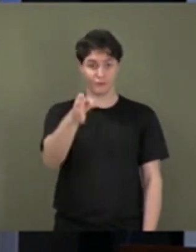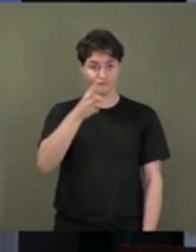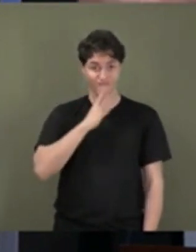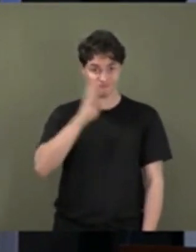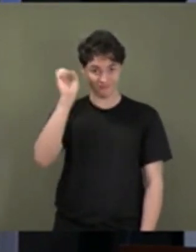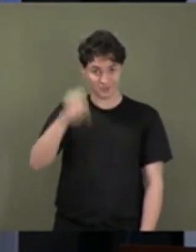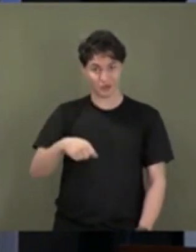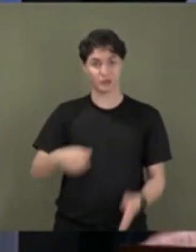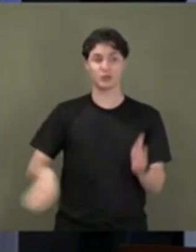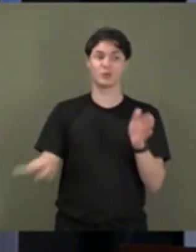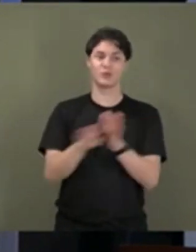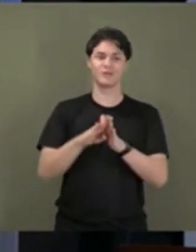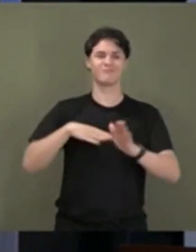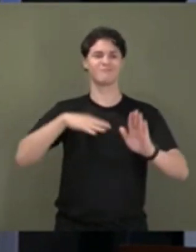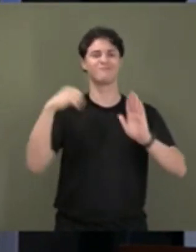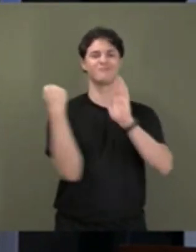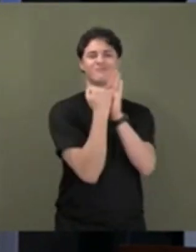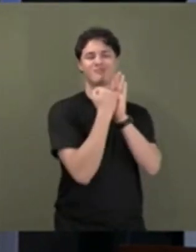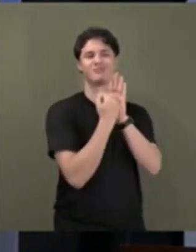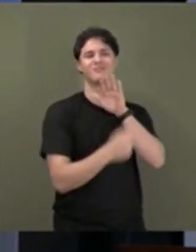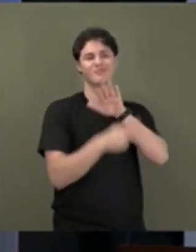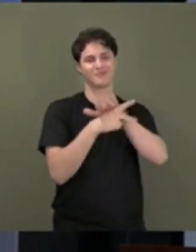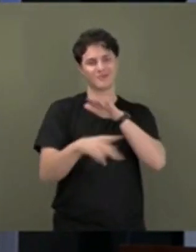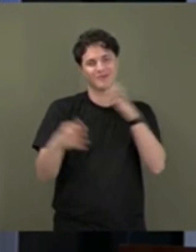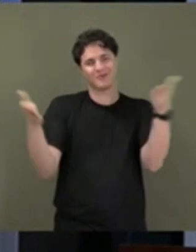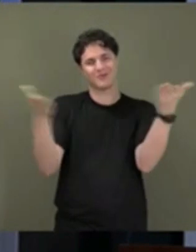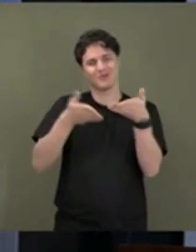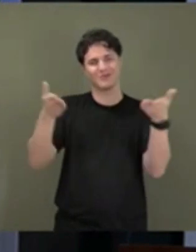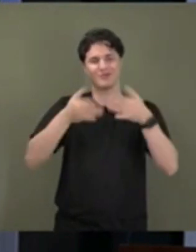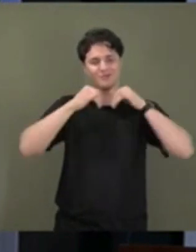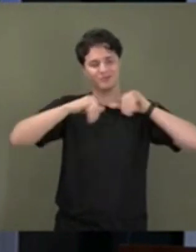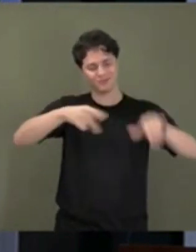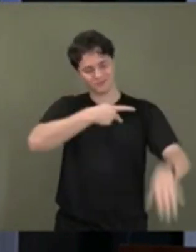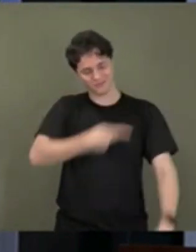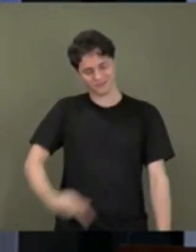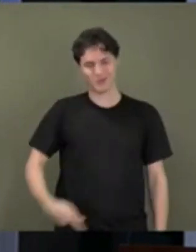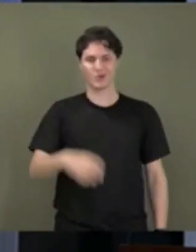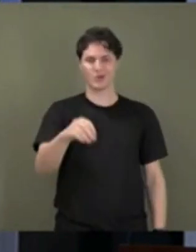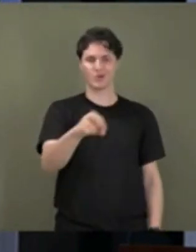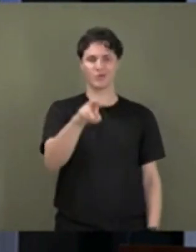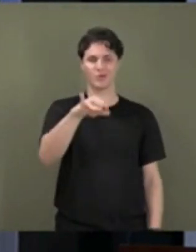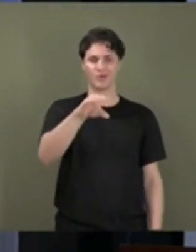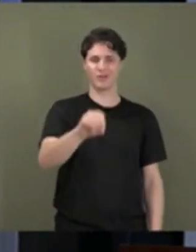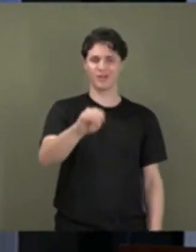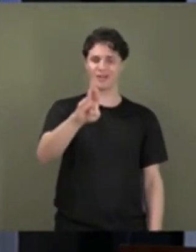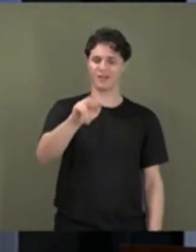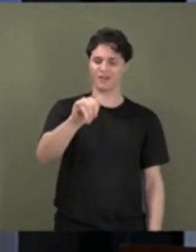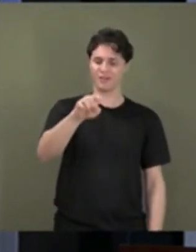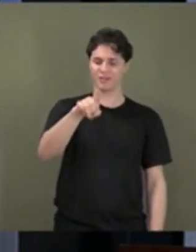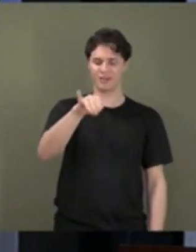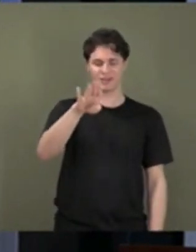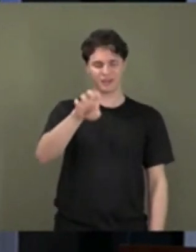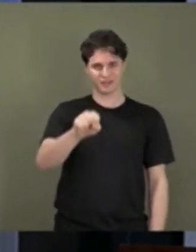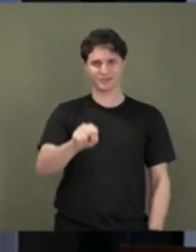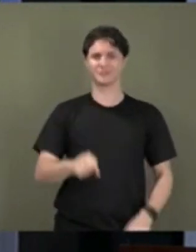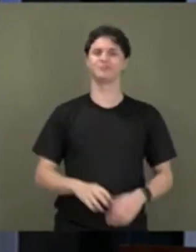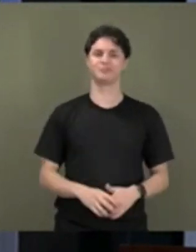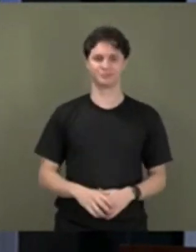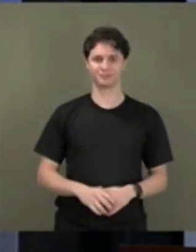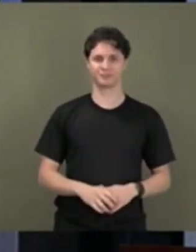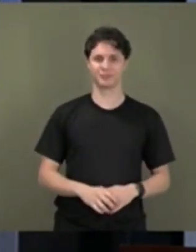aliás, perpetuar essa marca que o senhor hoje preside e que tem uma relevância fundamental no jornalismo brasileiro.